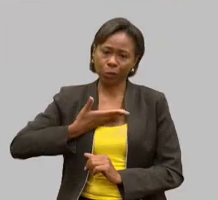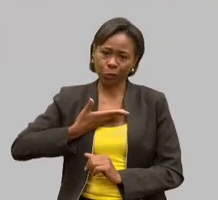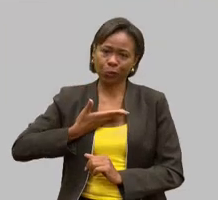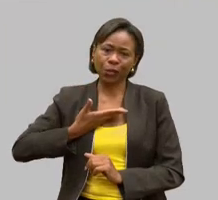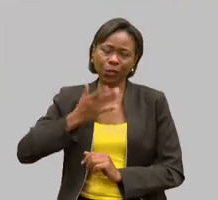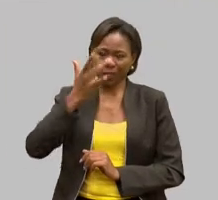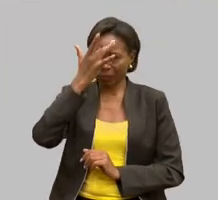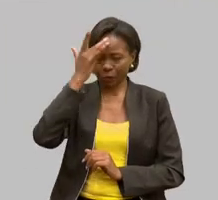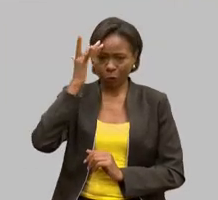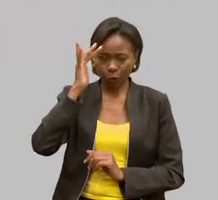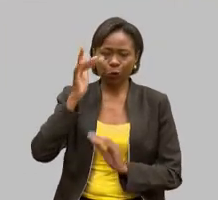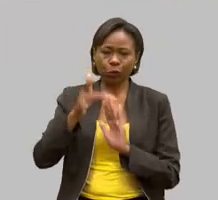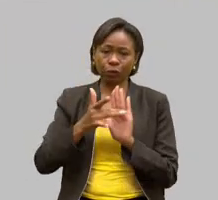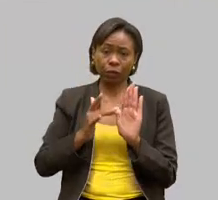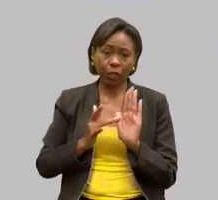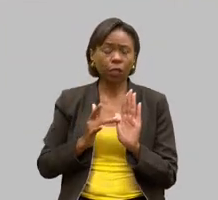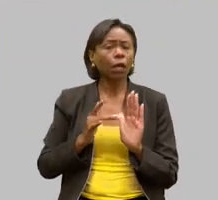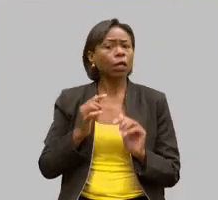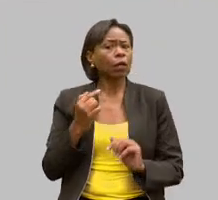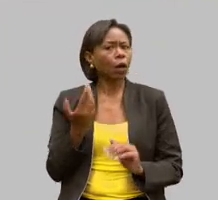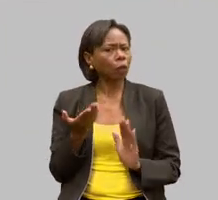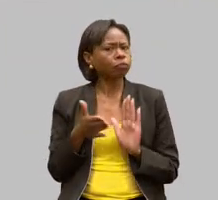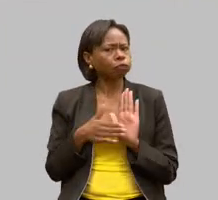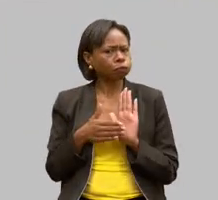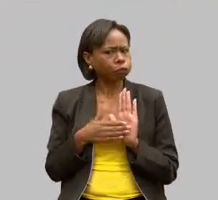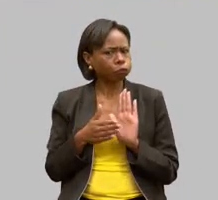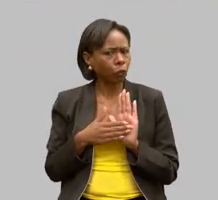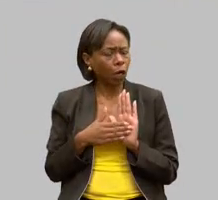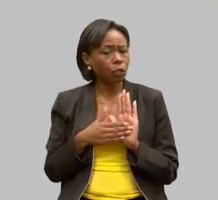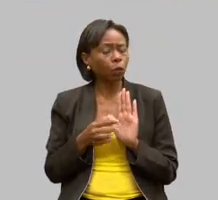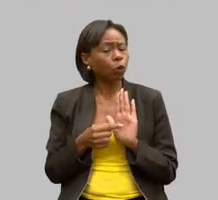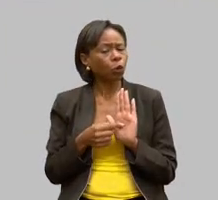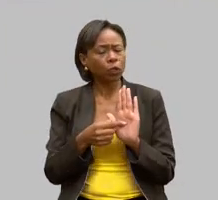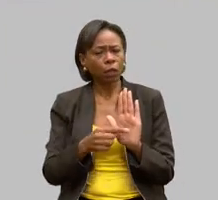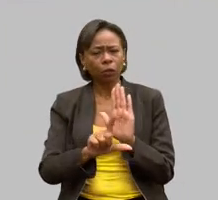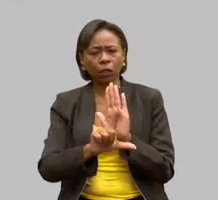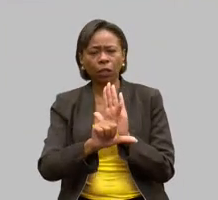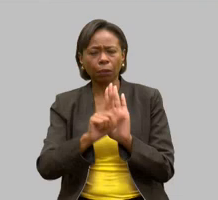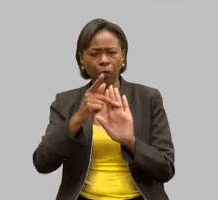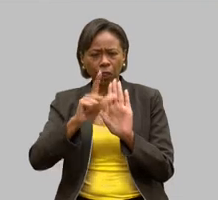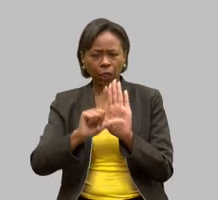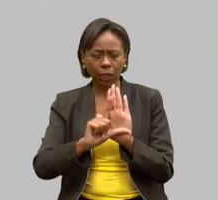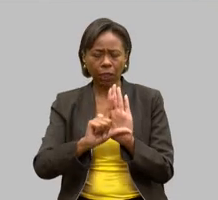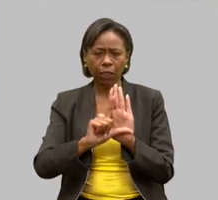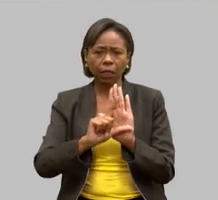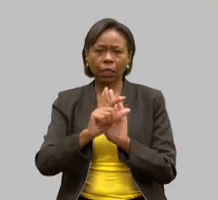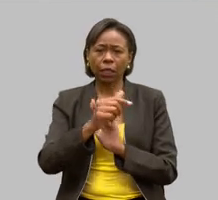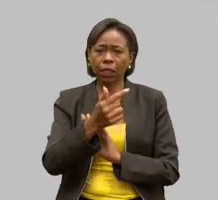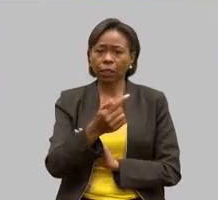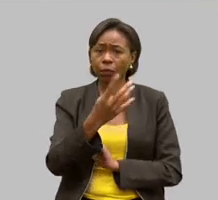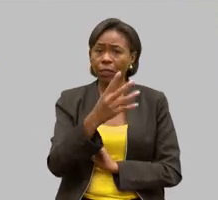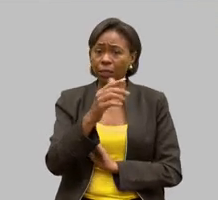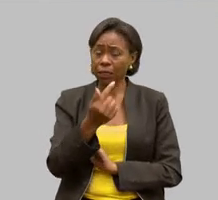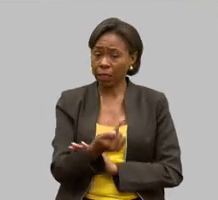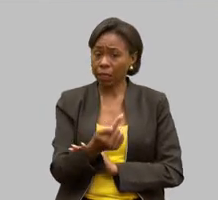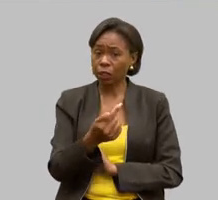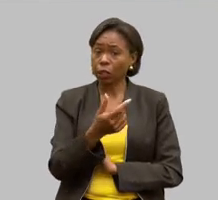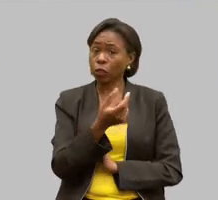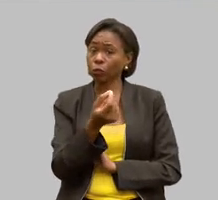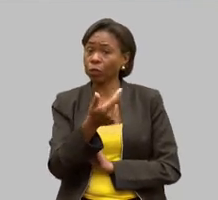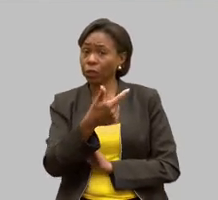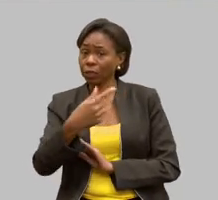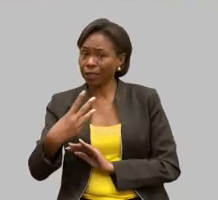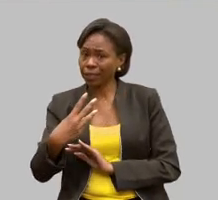desse propósito, fazemos menção do projeto de lei 747 de 23, que institui o Dito Voluntário da